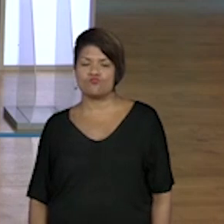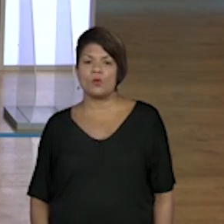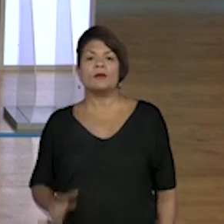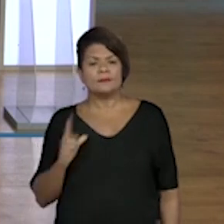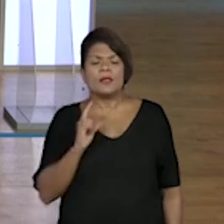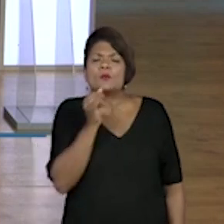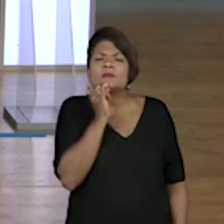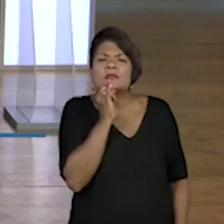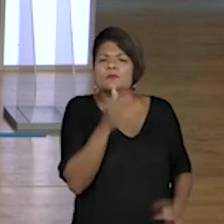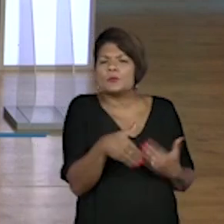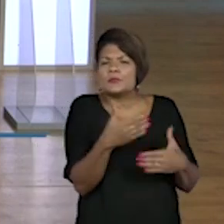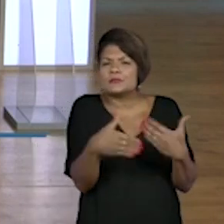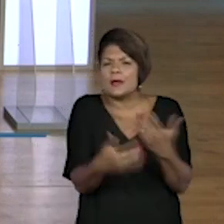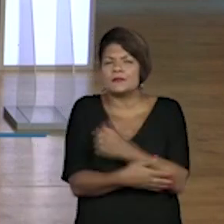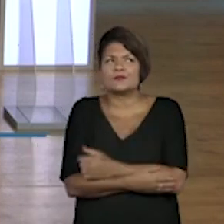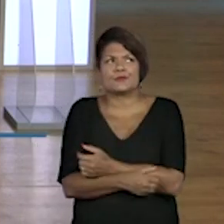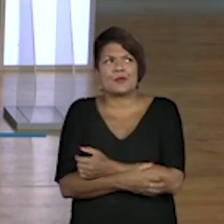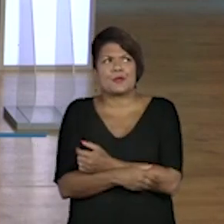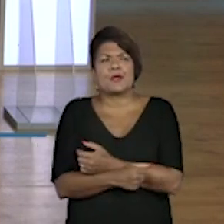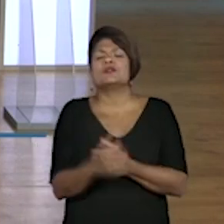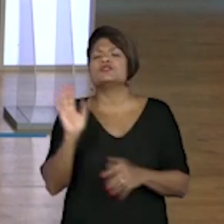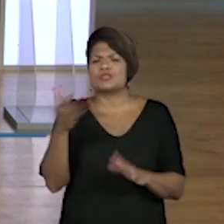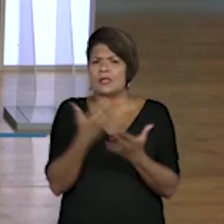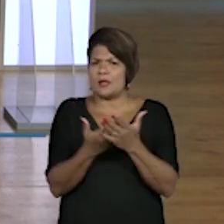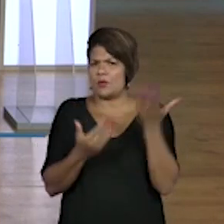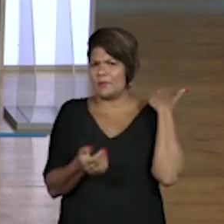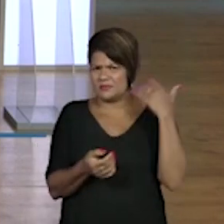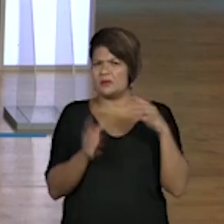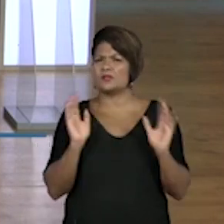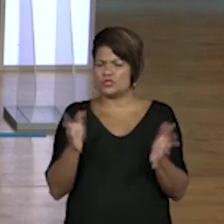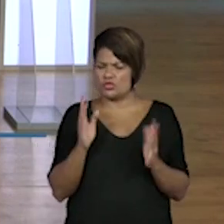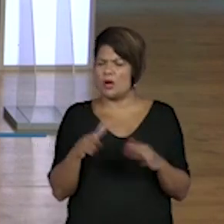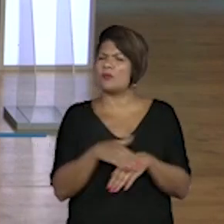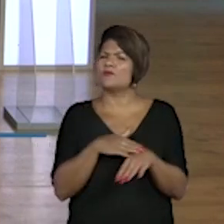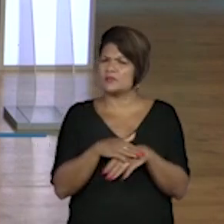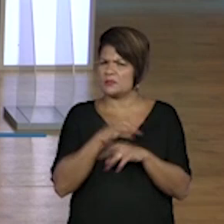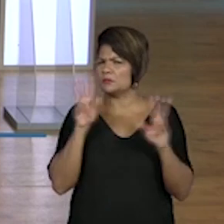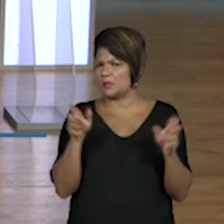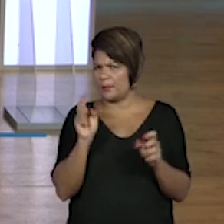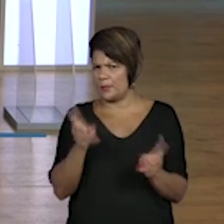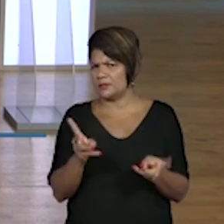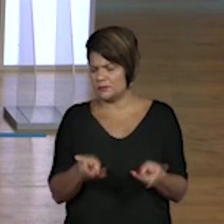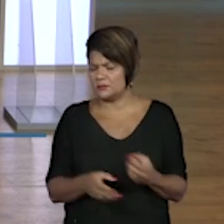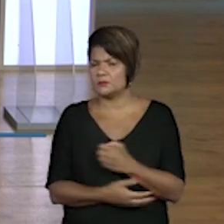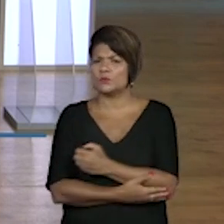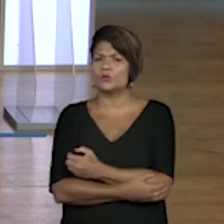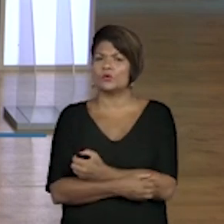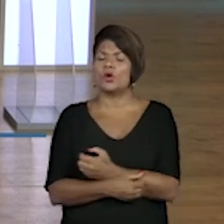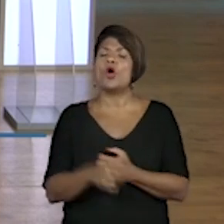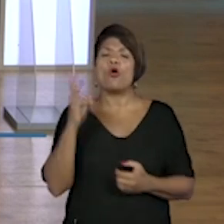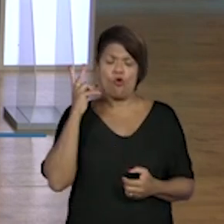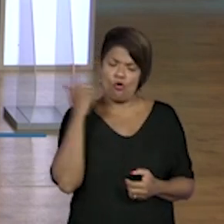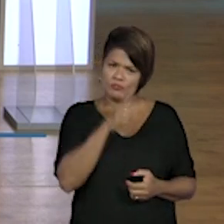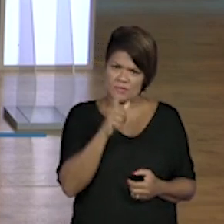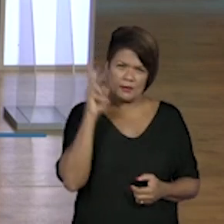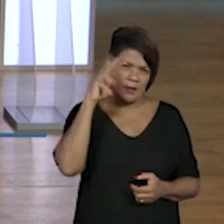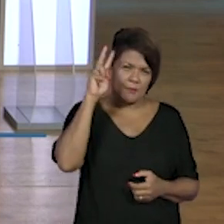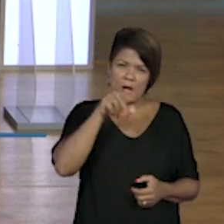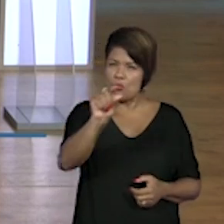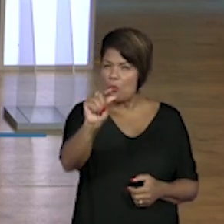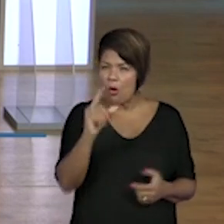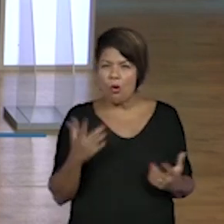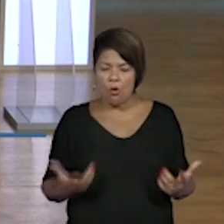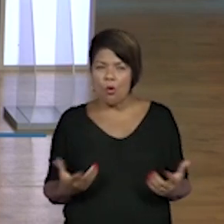de processo migratório? A gente já falou de alguns exemplos na aula passada. Alguém consegue lembrar algum povo que